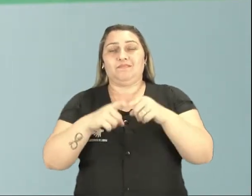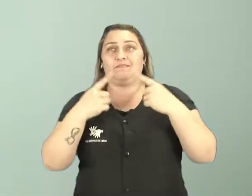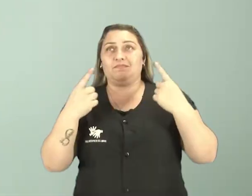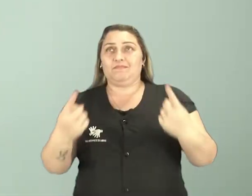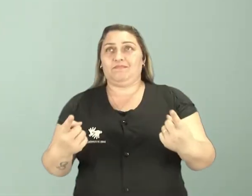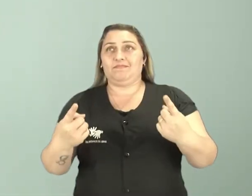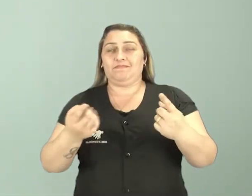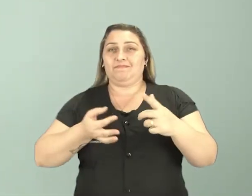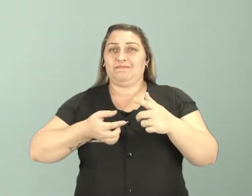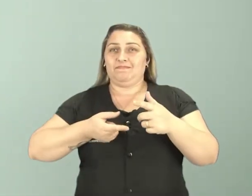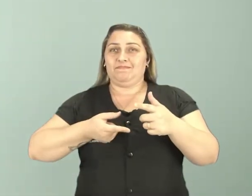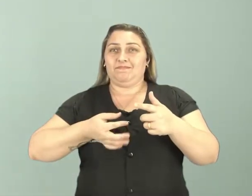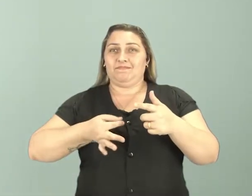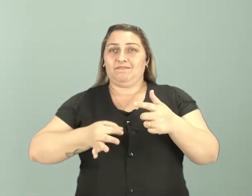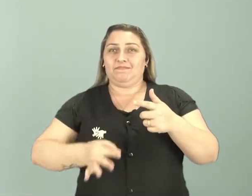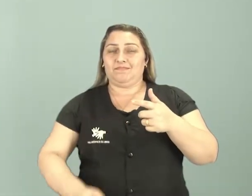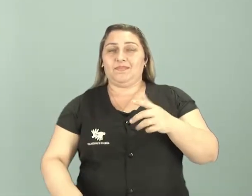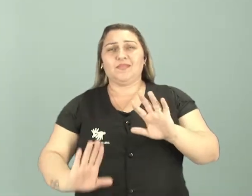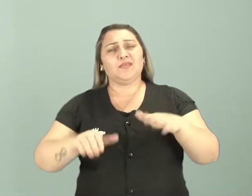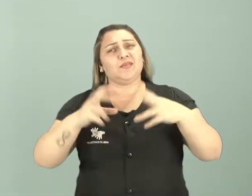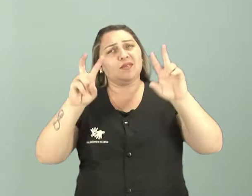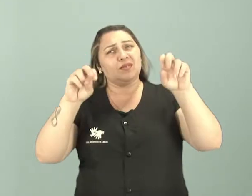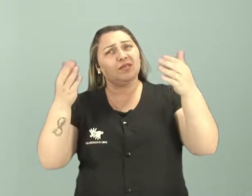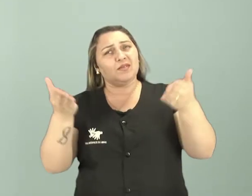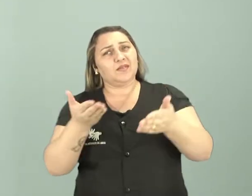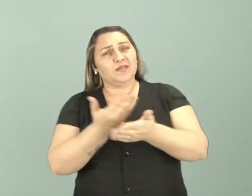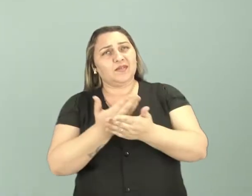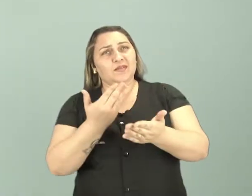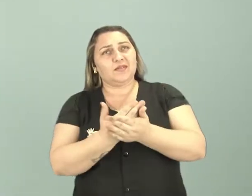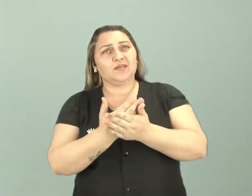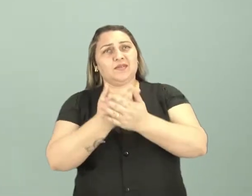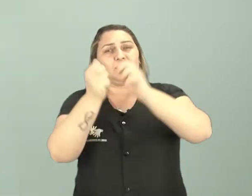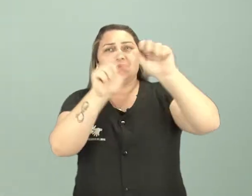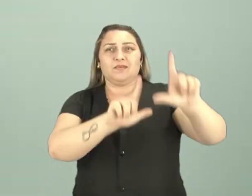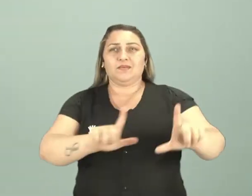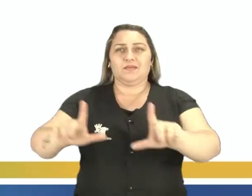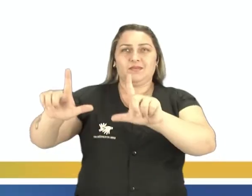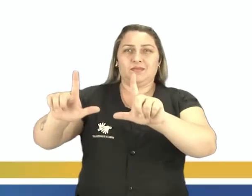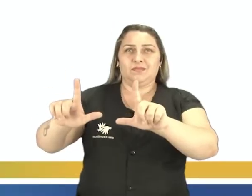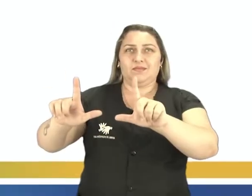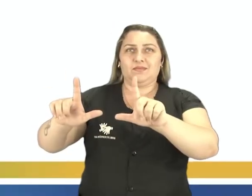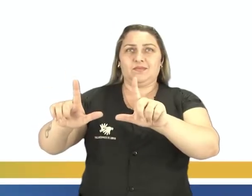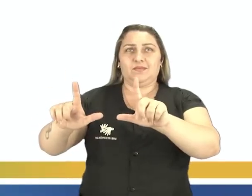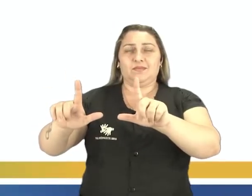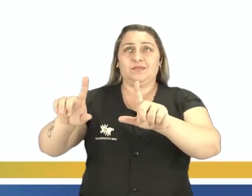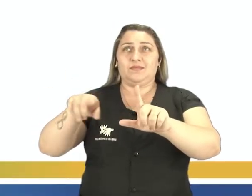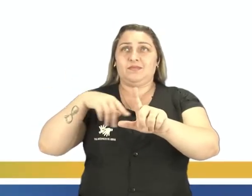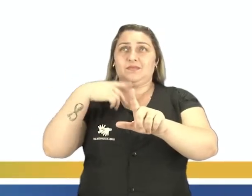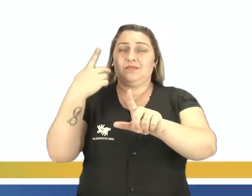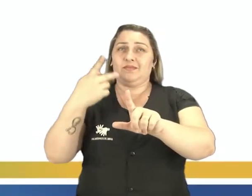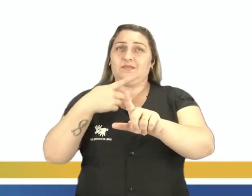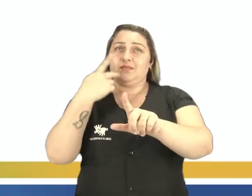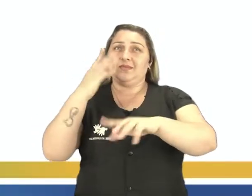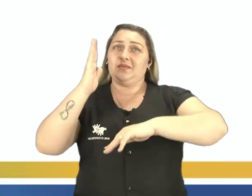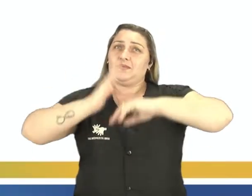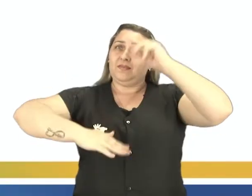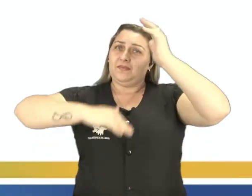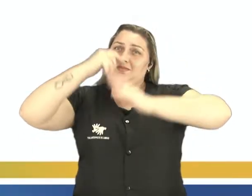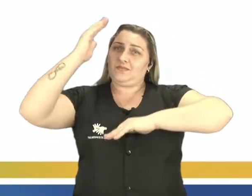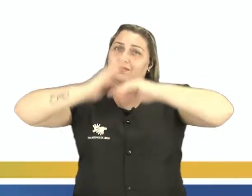sem muitas delongas, sabe qual é o tema da nossa aula de hoje? Acompanha comigo lá no slide. Nós vamos falar sobre uma